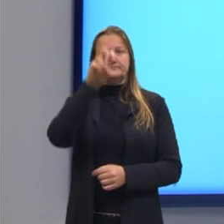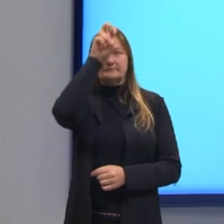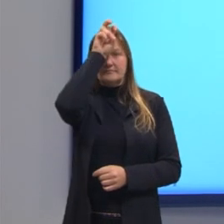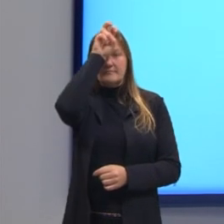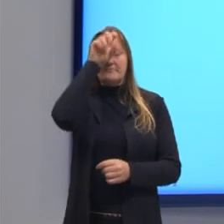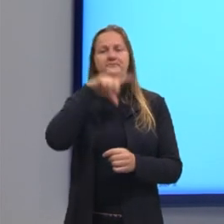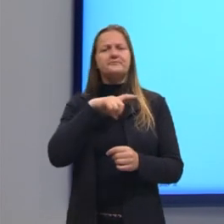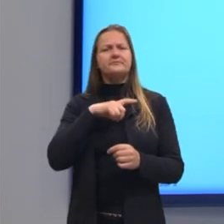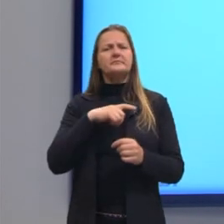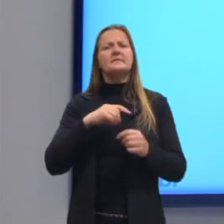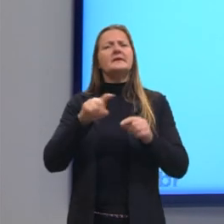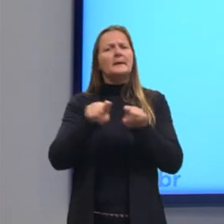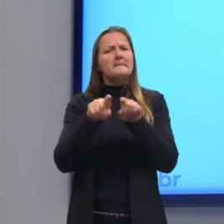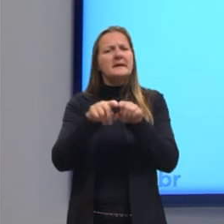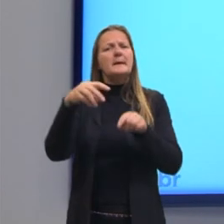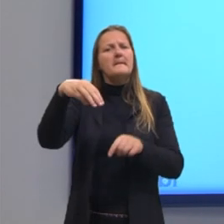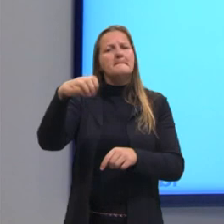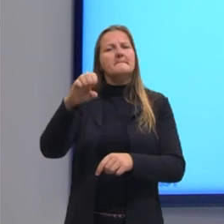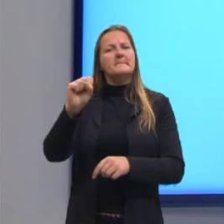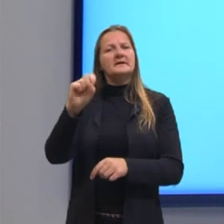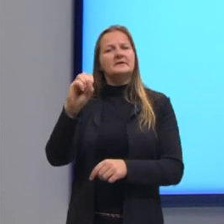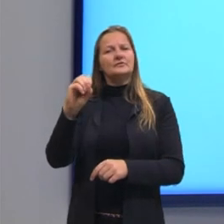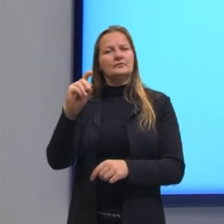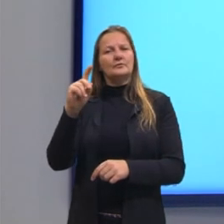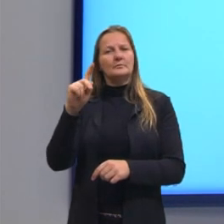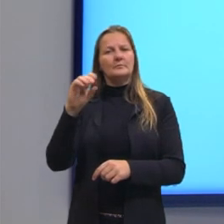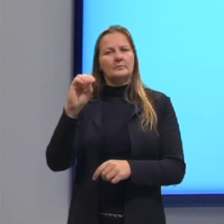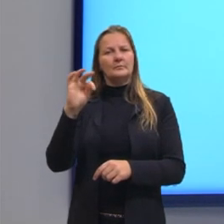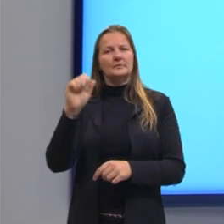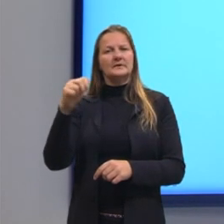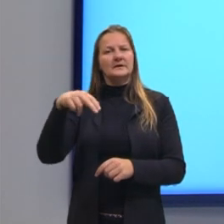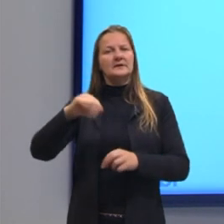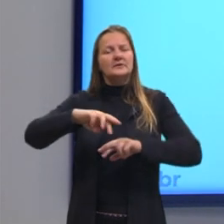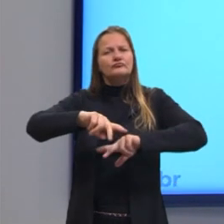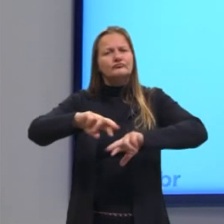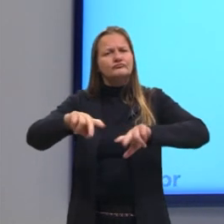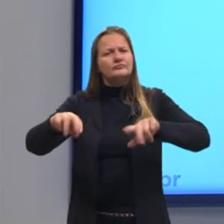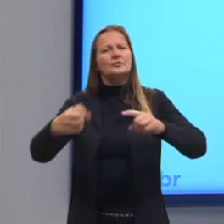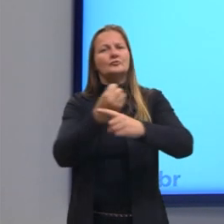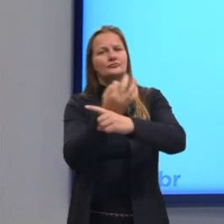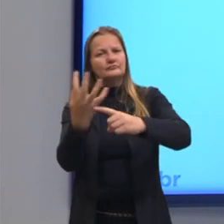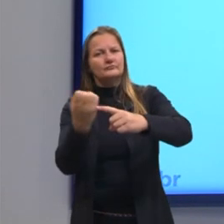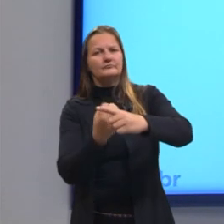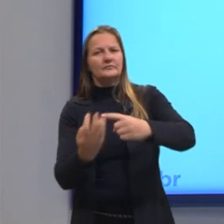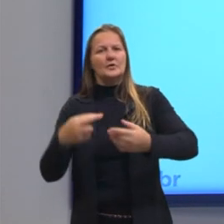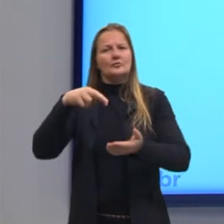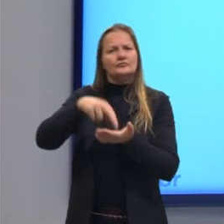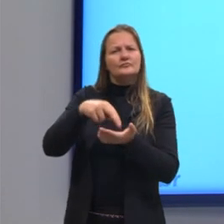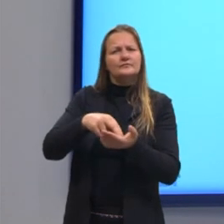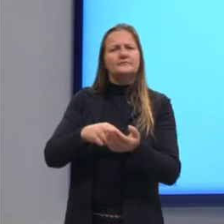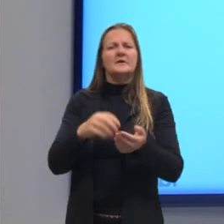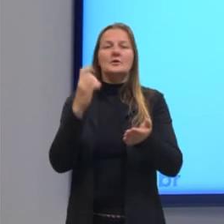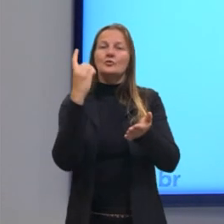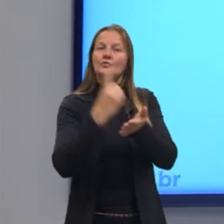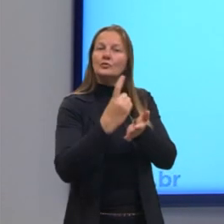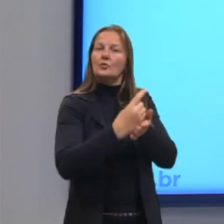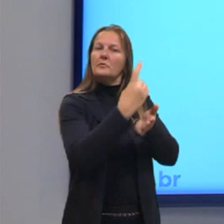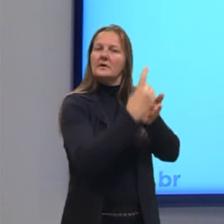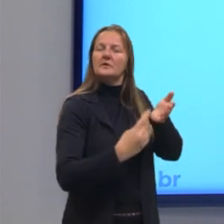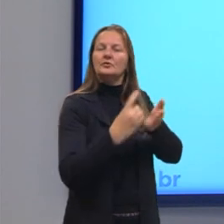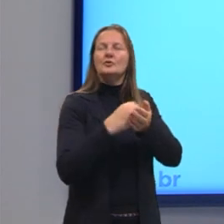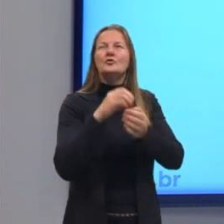Mesopotâmia também possui registros da utilização de frações em documentos de inventários, sobre